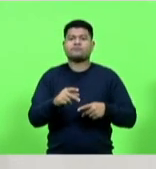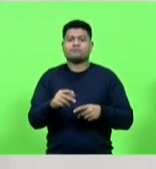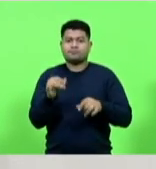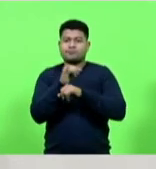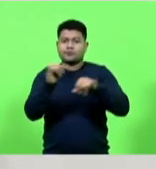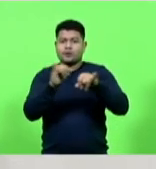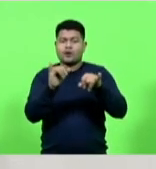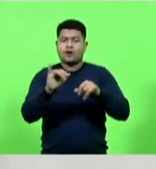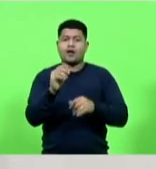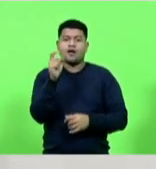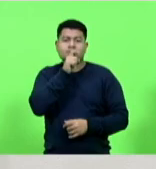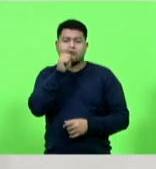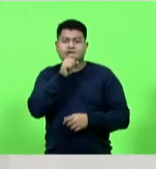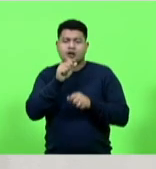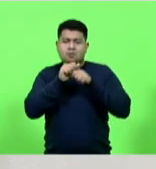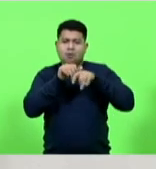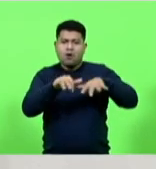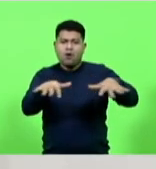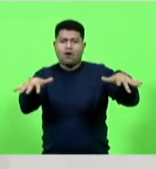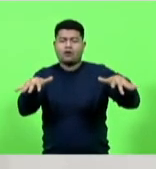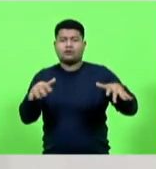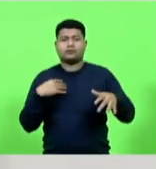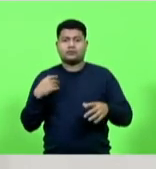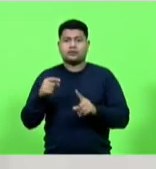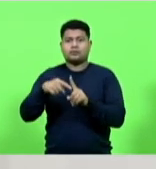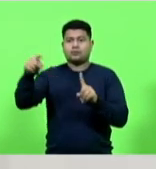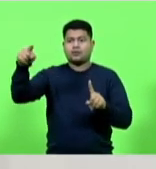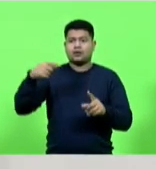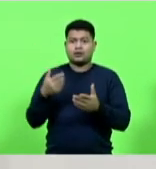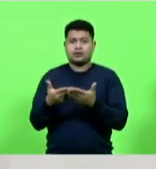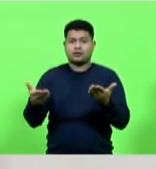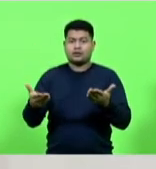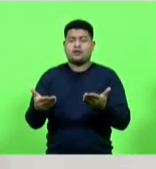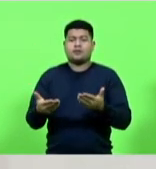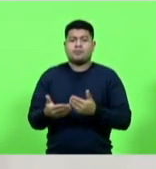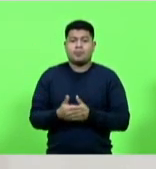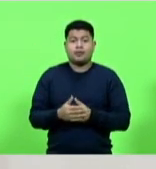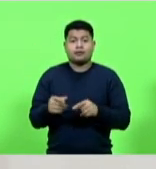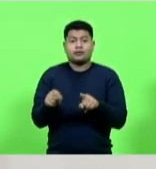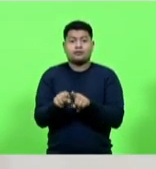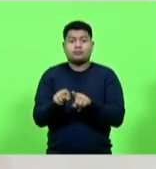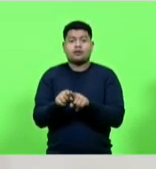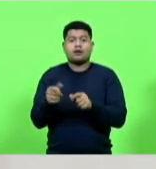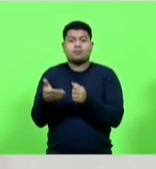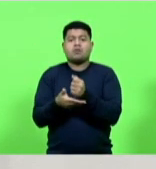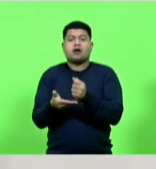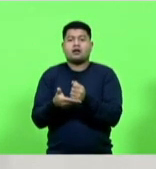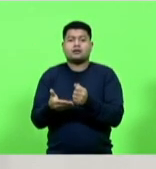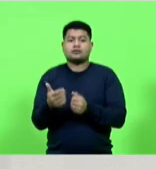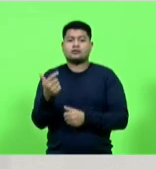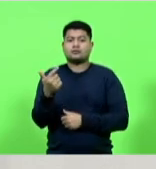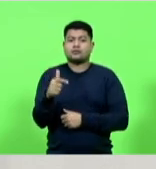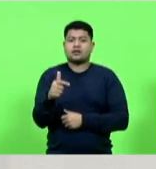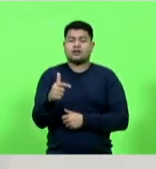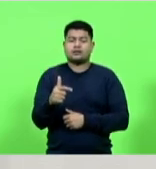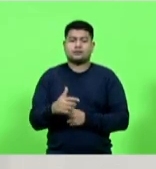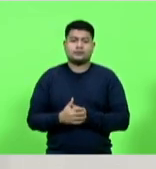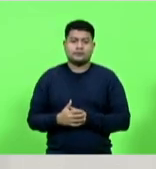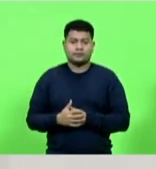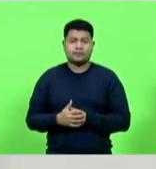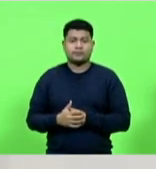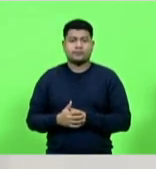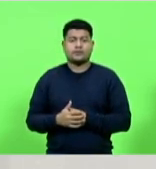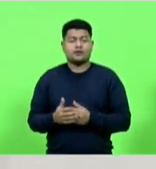ancoradas muito mais em métricas da vaidade do que no princípio amplo da publicidade senhoras e senhores